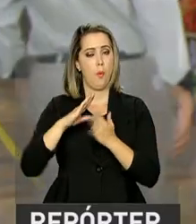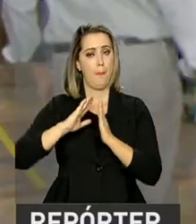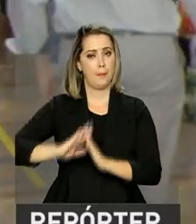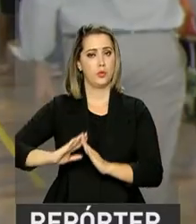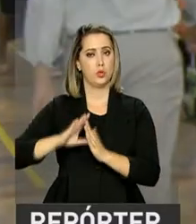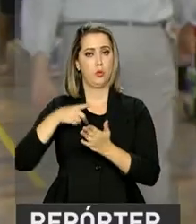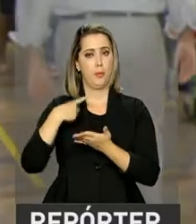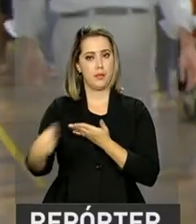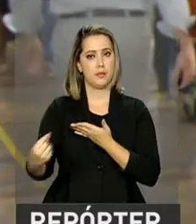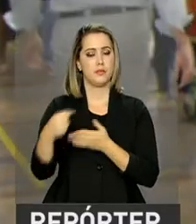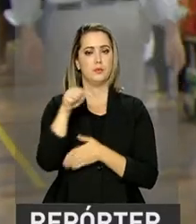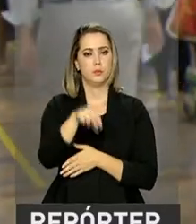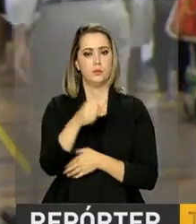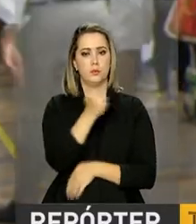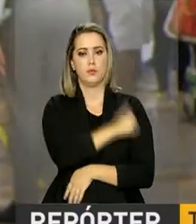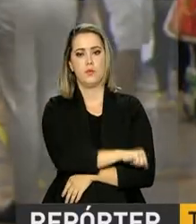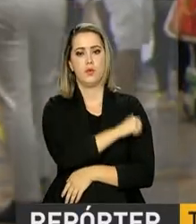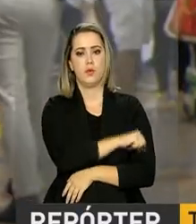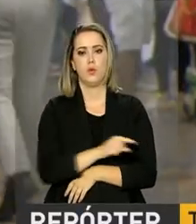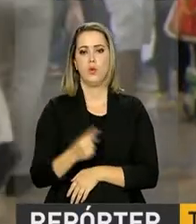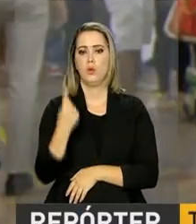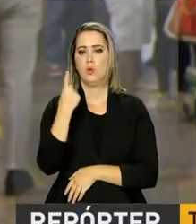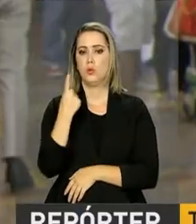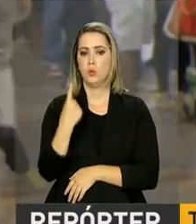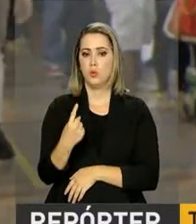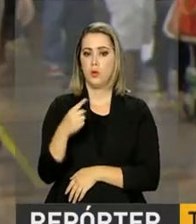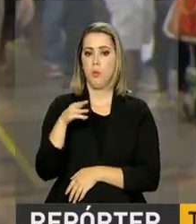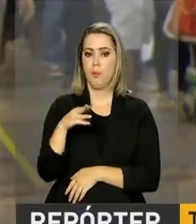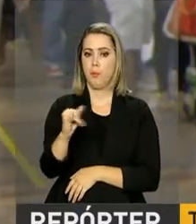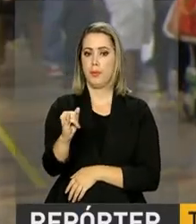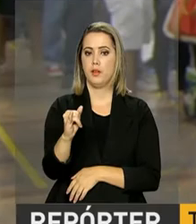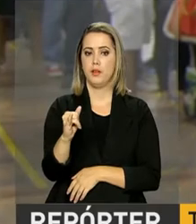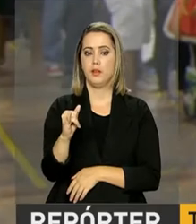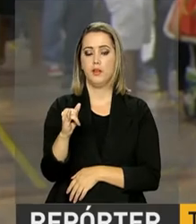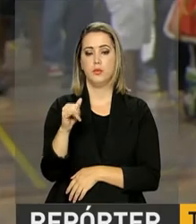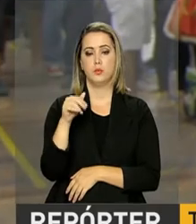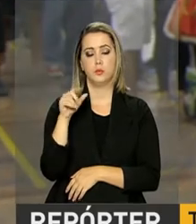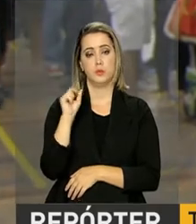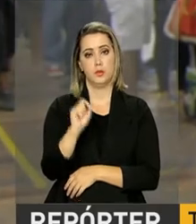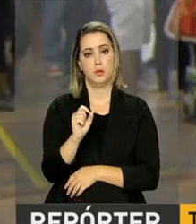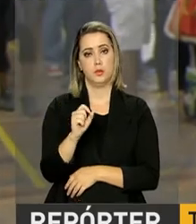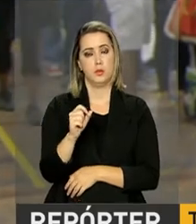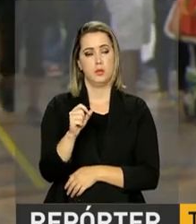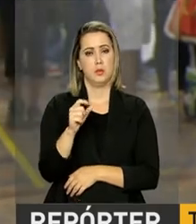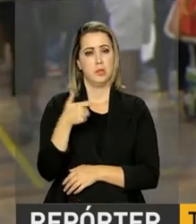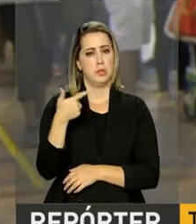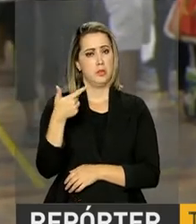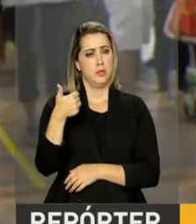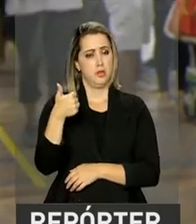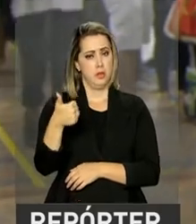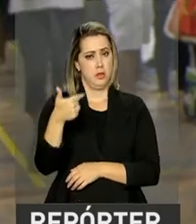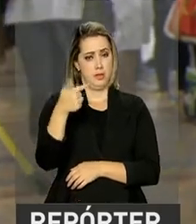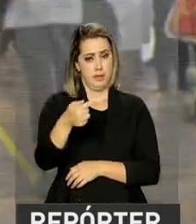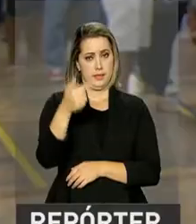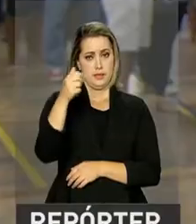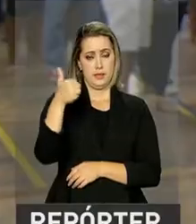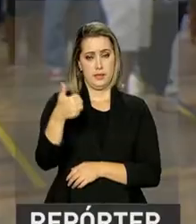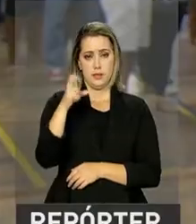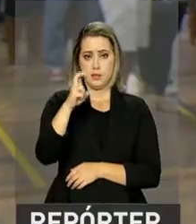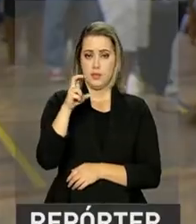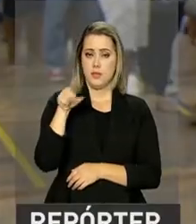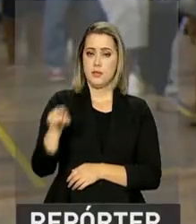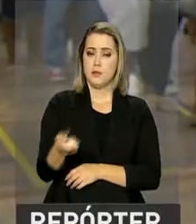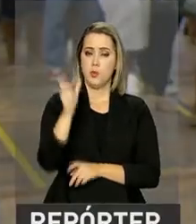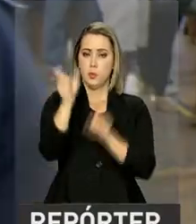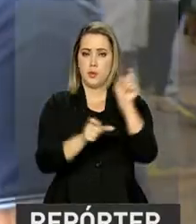Estado do Rio, para esse lote, são 1 bilhão e 250 milhões para 715 mil trabalhadores. Nossos